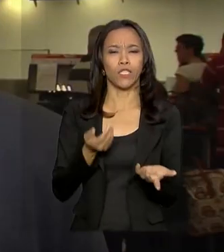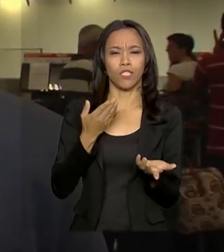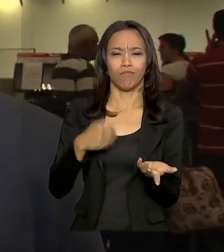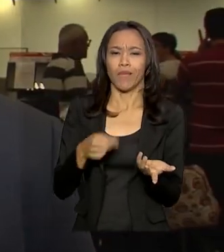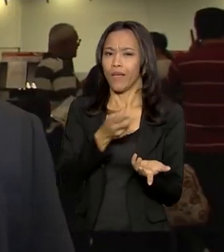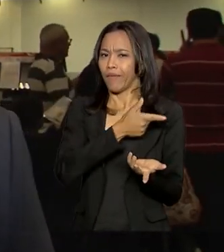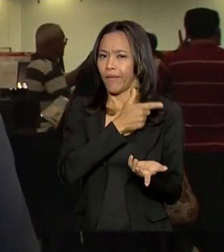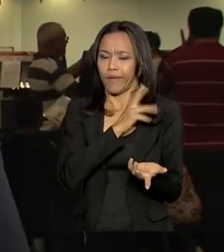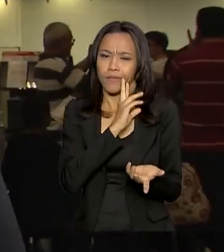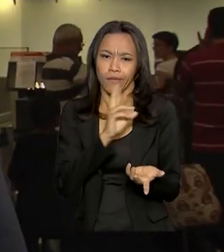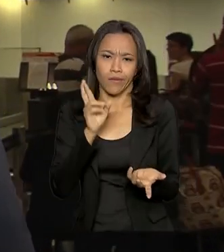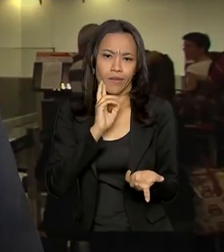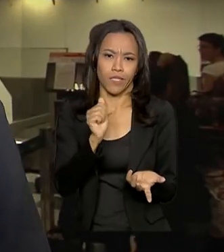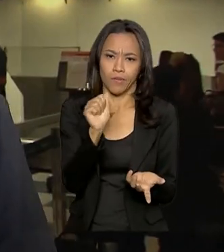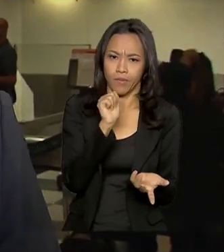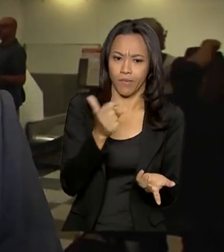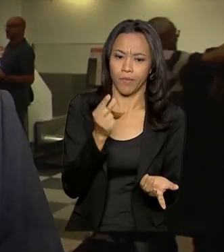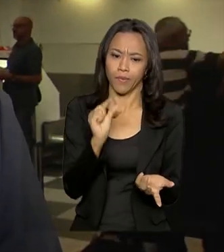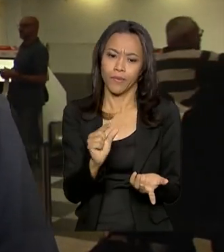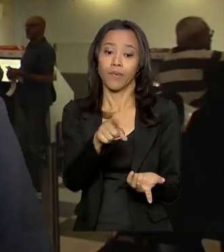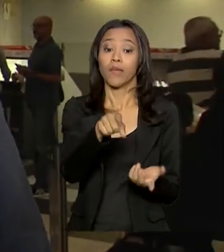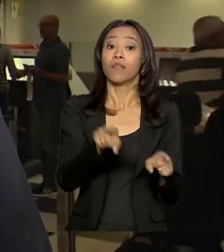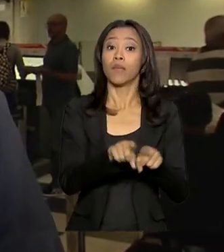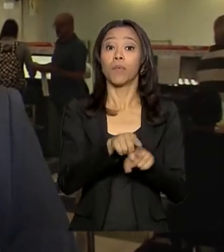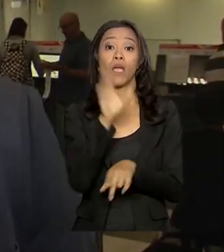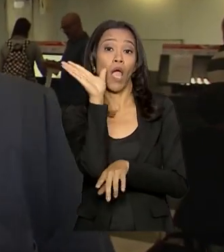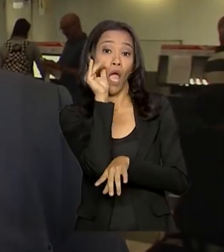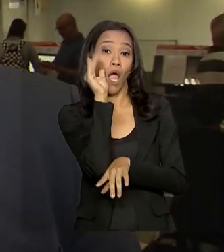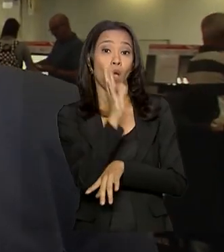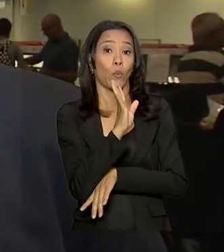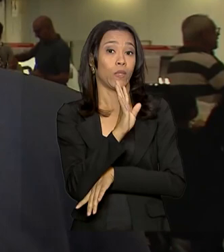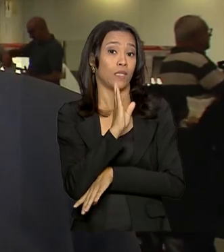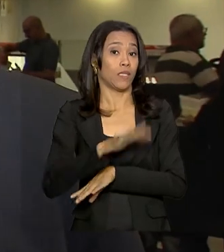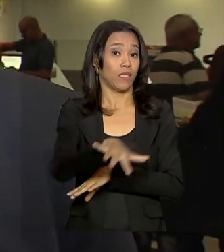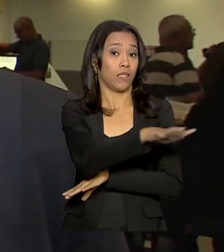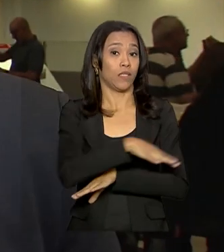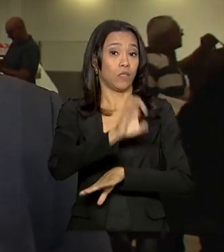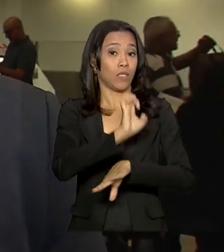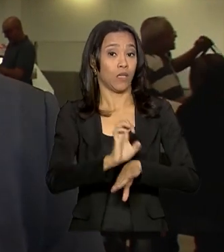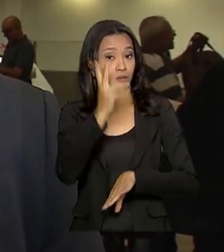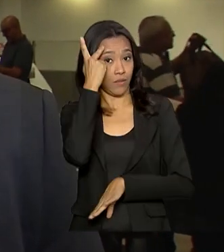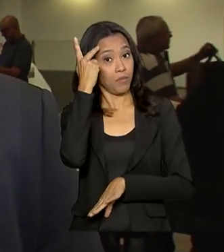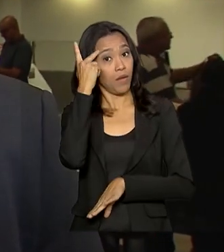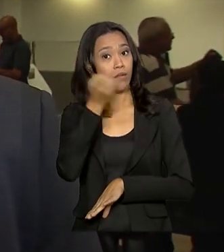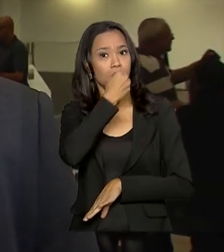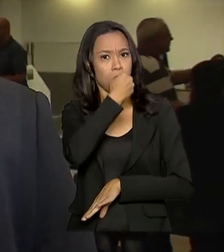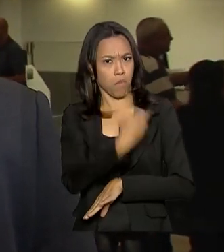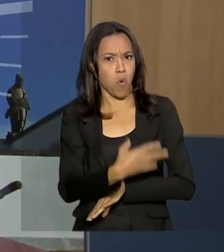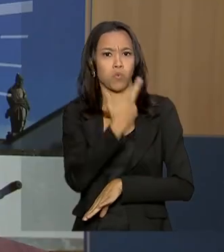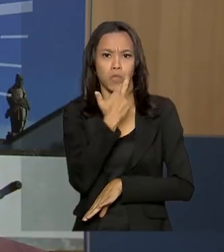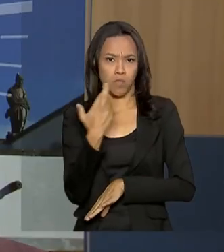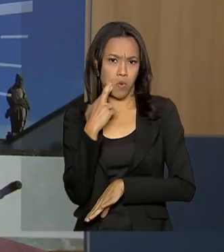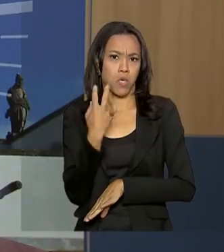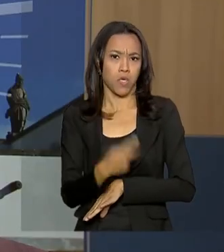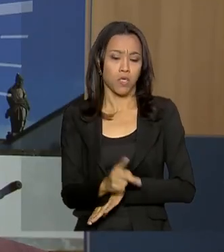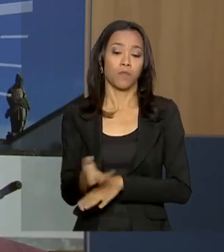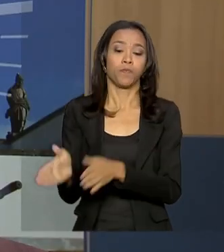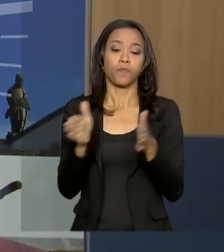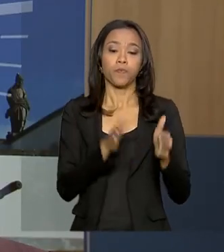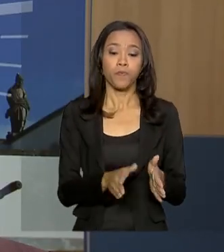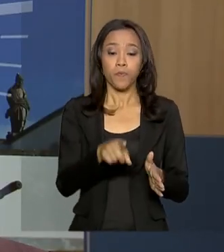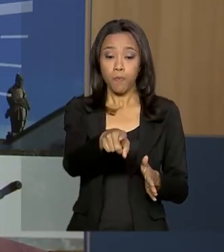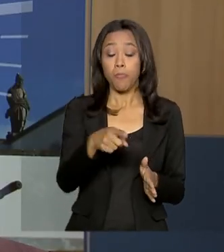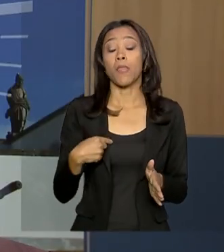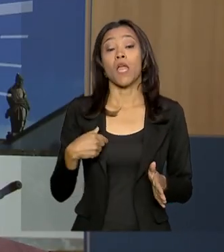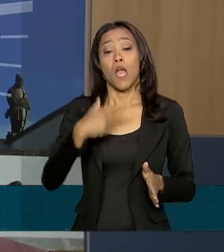A gente aproveita, entendeu? Conhecer um pouco a Culinária, porque aqui em São Paulo é muito boa, entendeu? A questão de restaurantes, né? O turista de